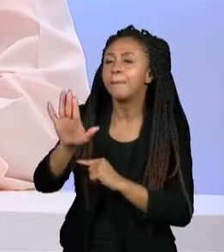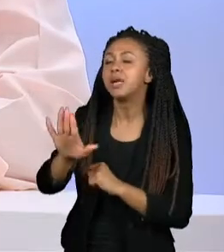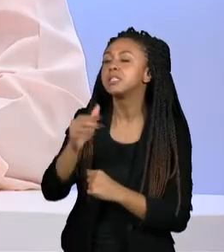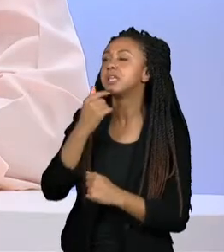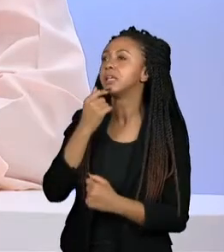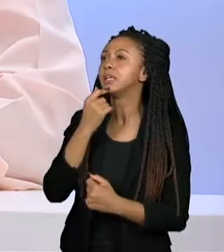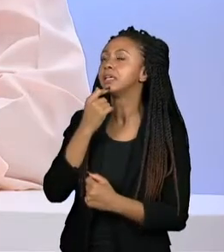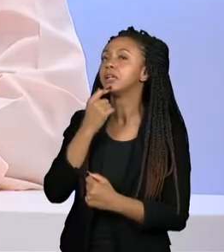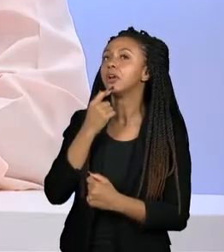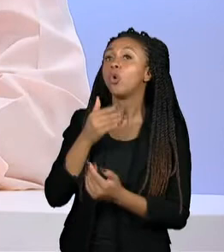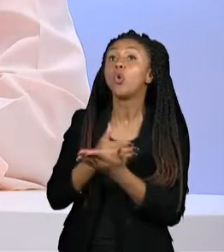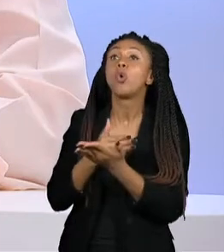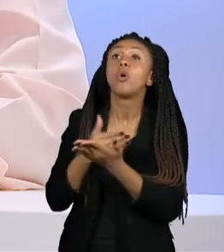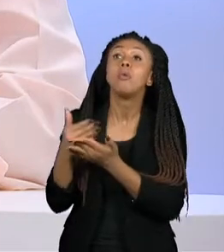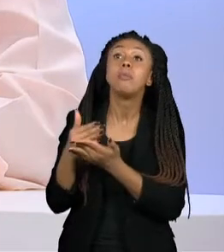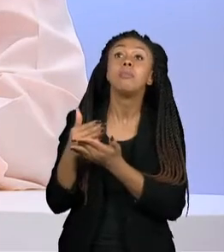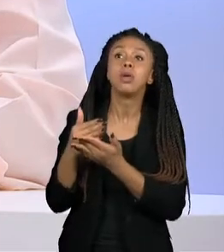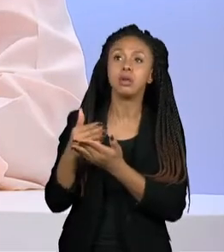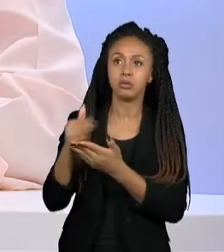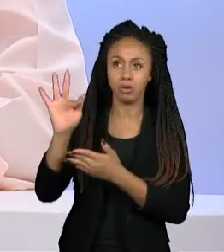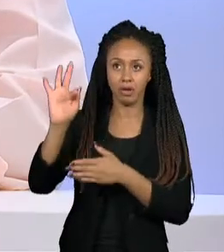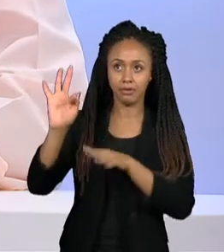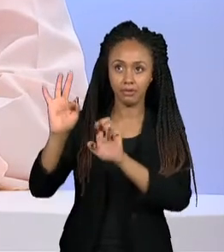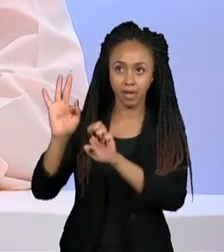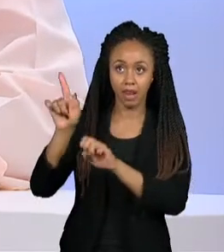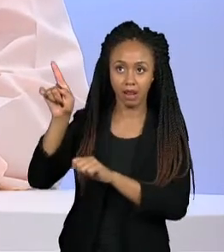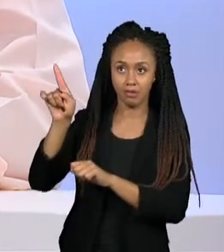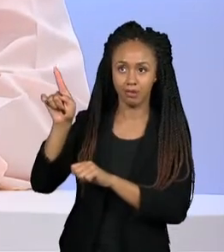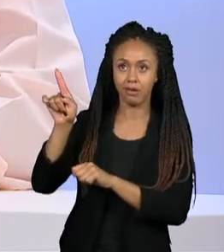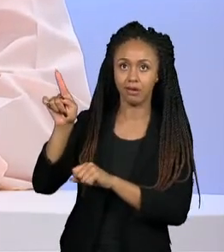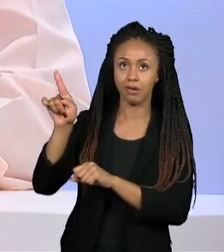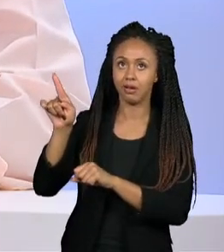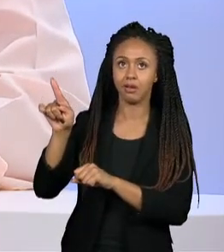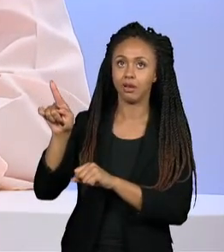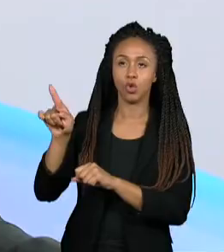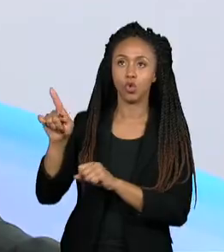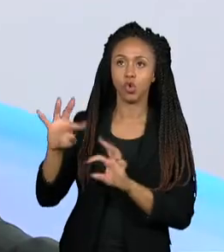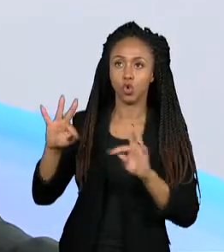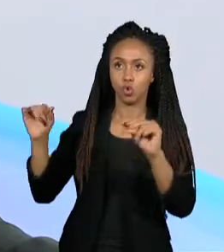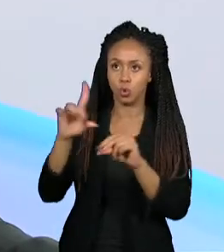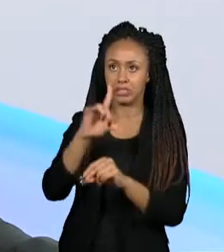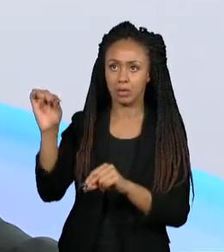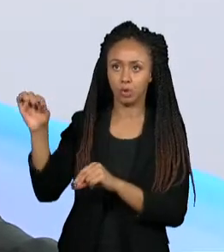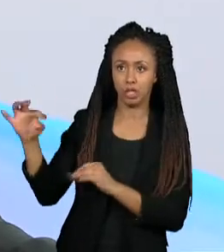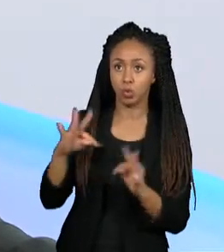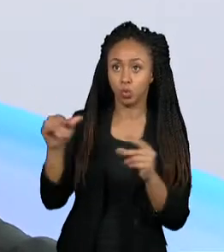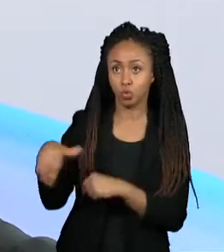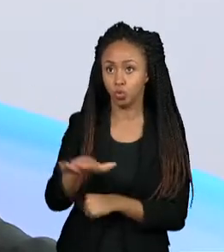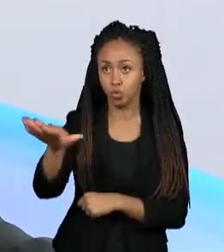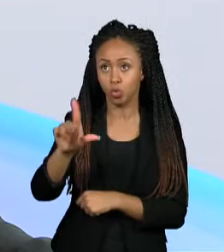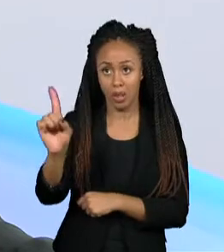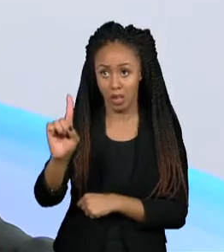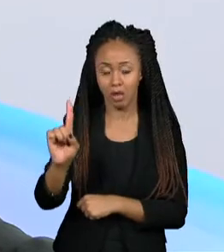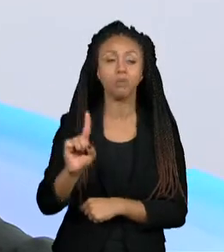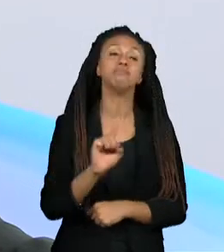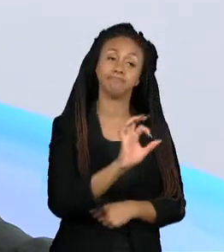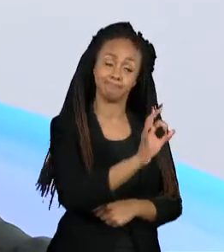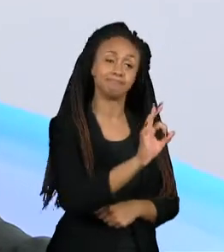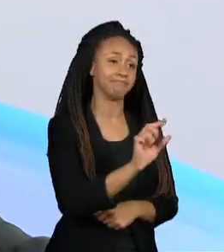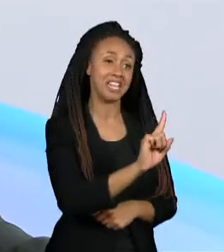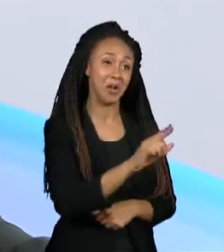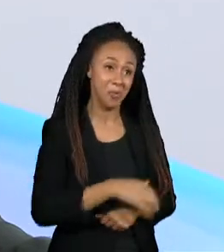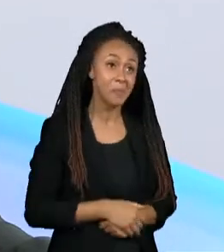primeiras provas da Fórmula E em Mônaco, não era o circuito total. Correto, correto. Por quê?